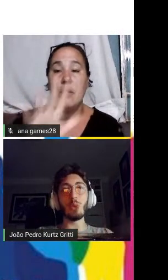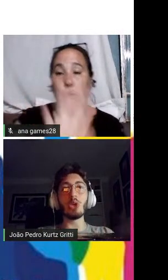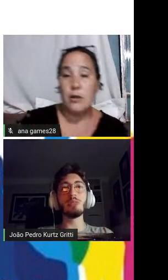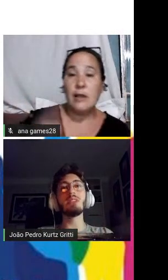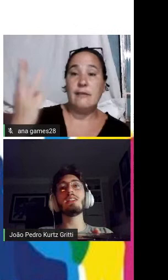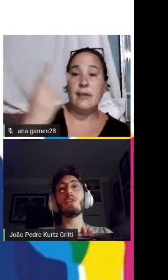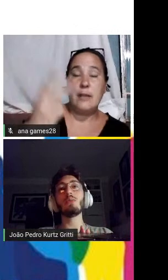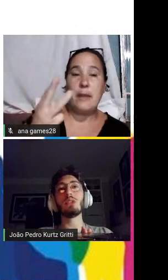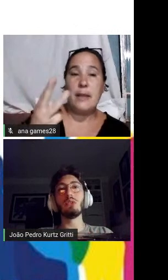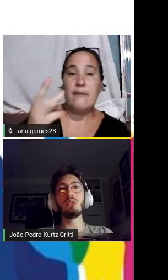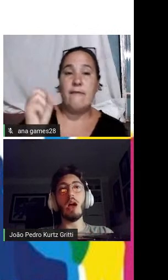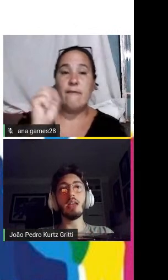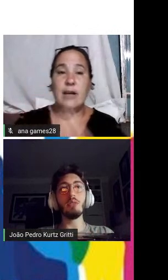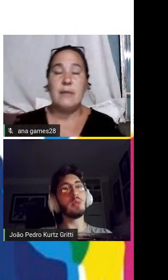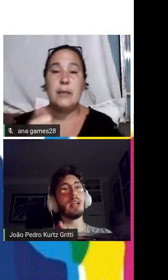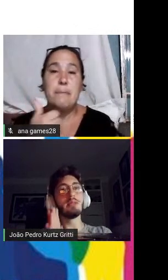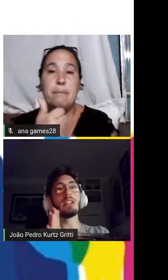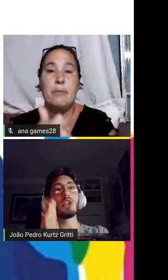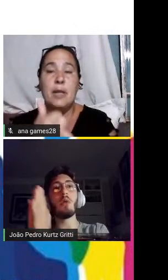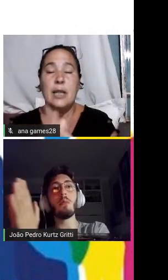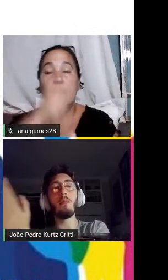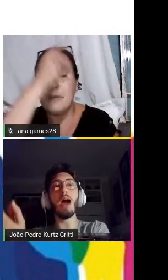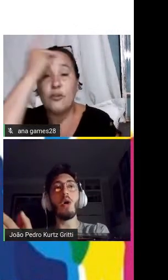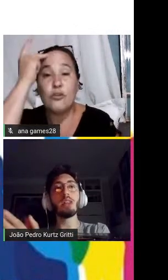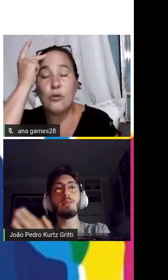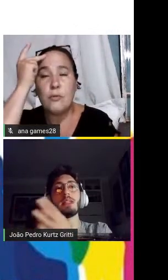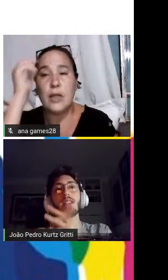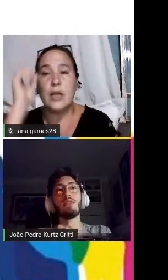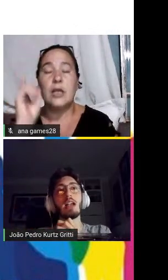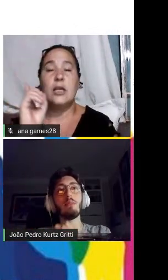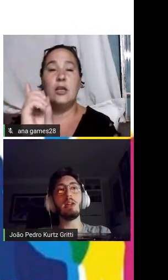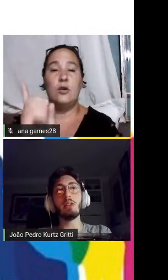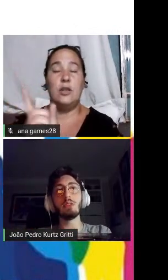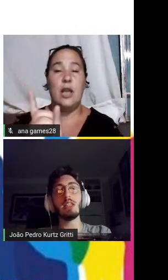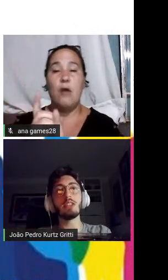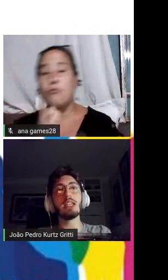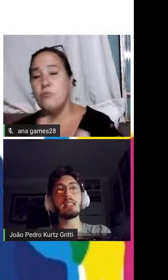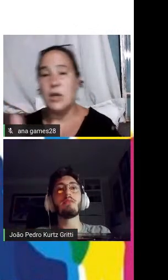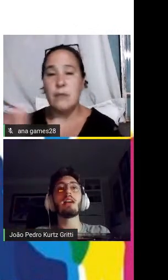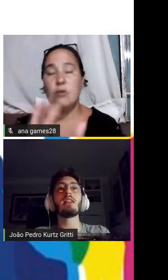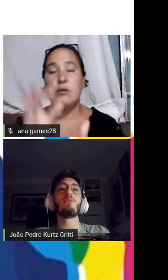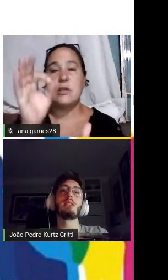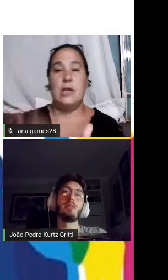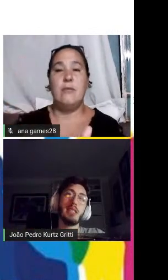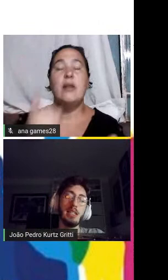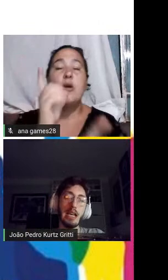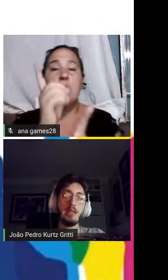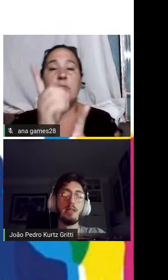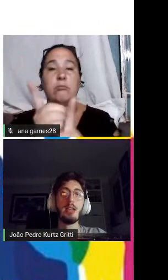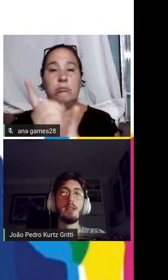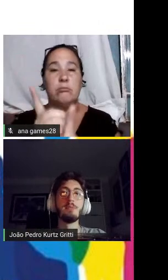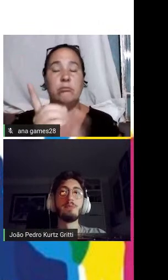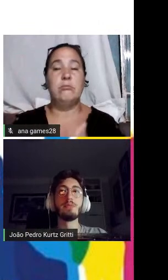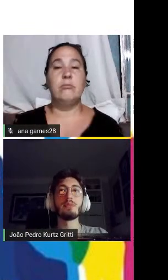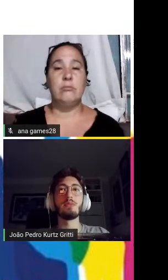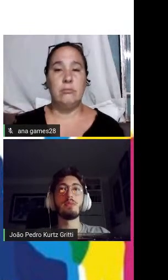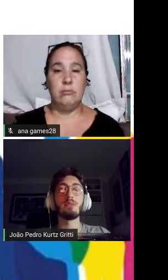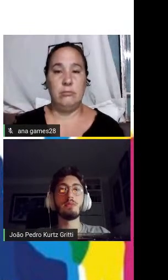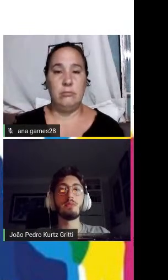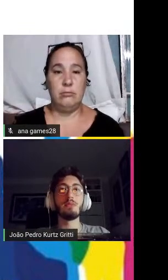as três vagas mais próximas e da opção do usuário para achar uma rota para essa vaga para ele conseguir achar essa vaga com mais facilidade